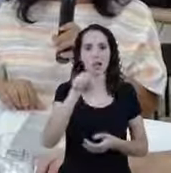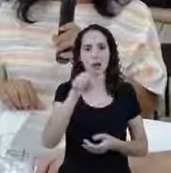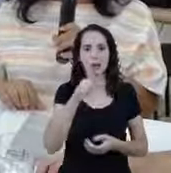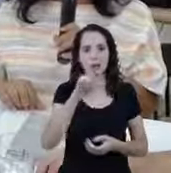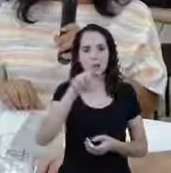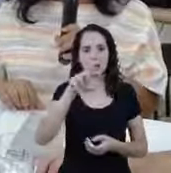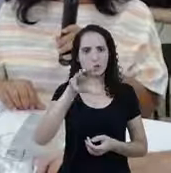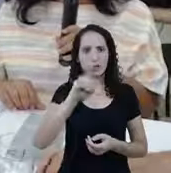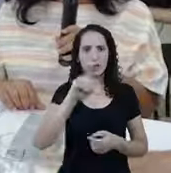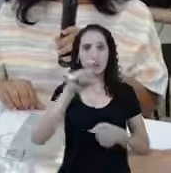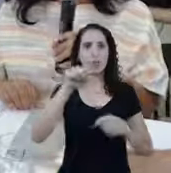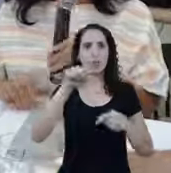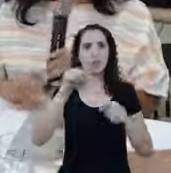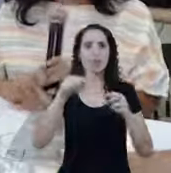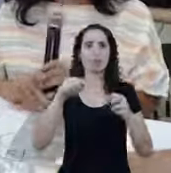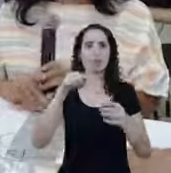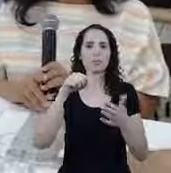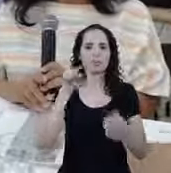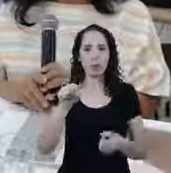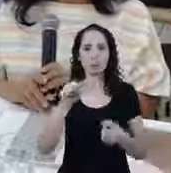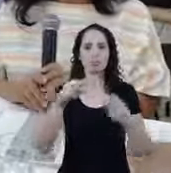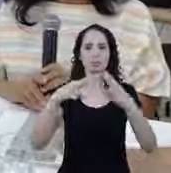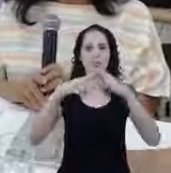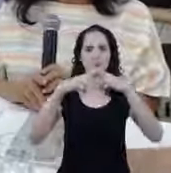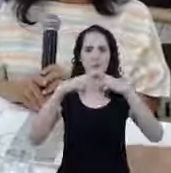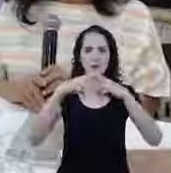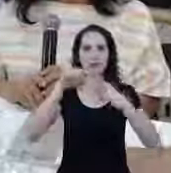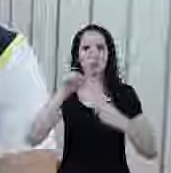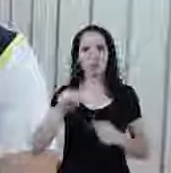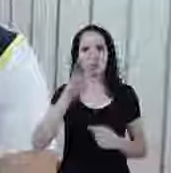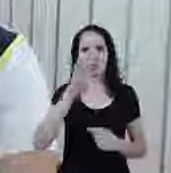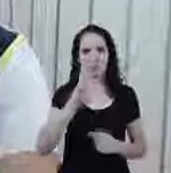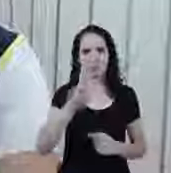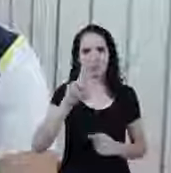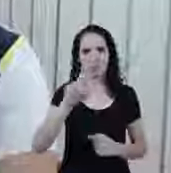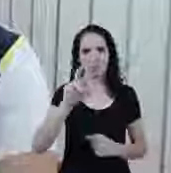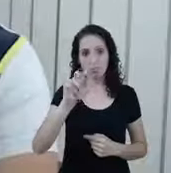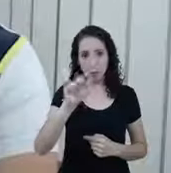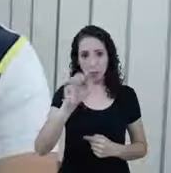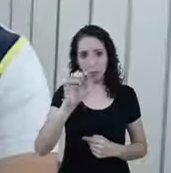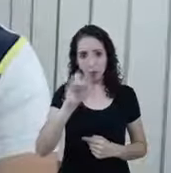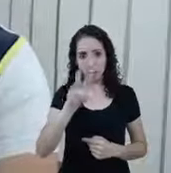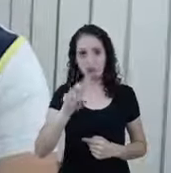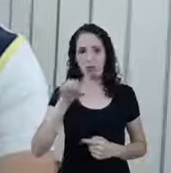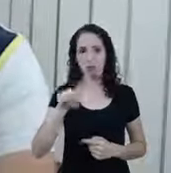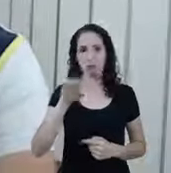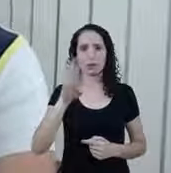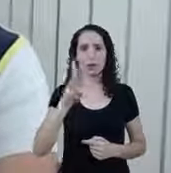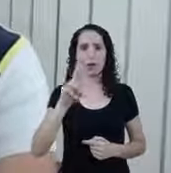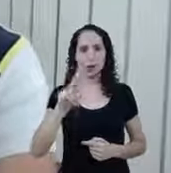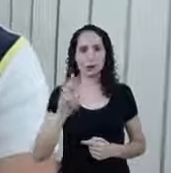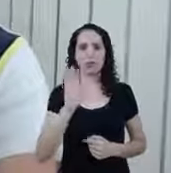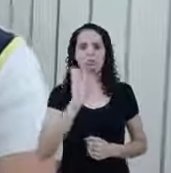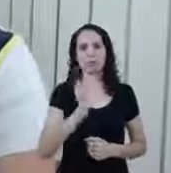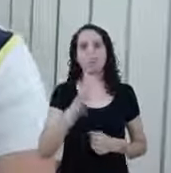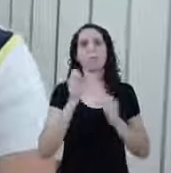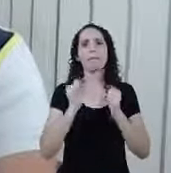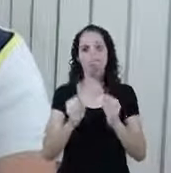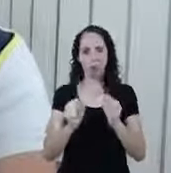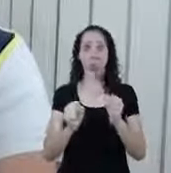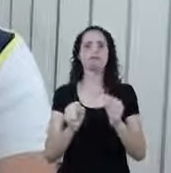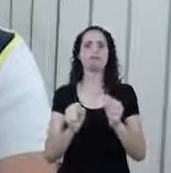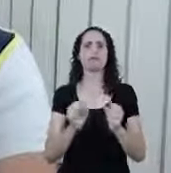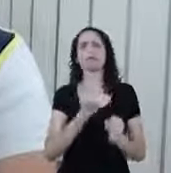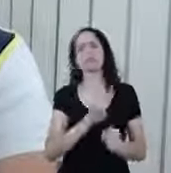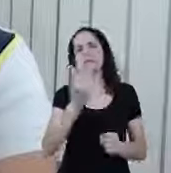.gov.br Auxílio.caixa.gov.br Isso, você já pode acessar, já